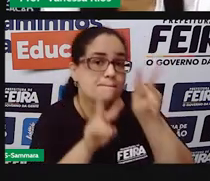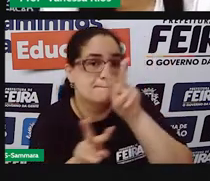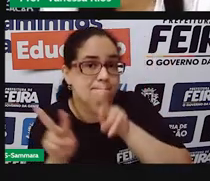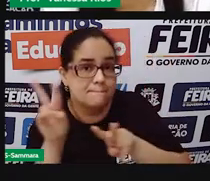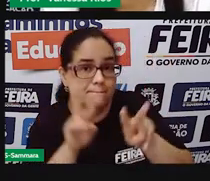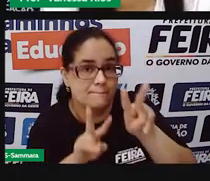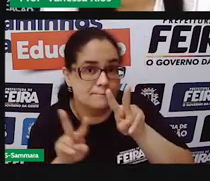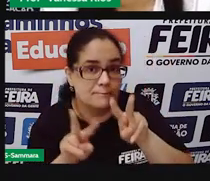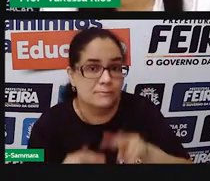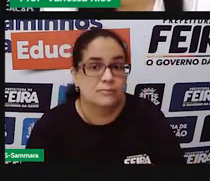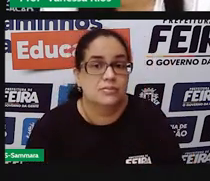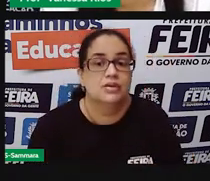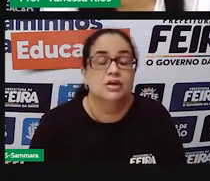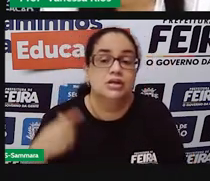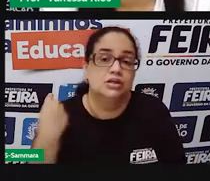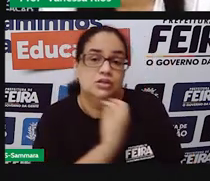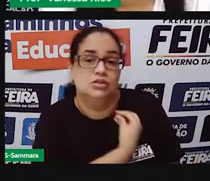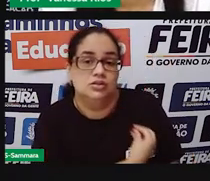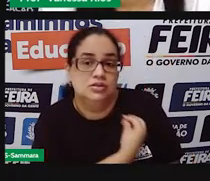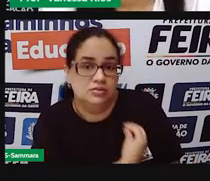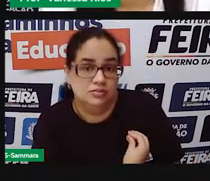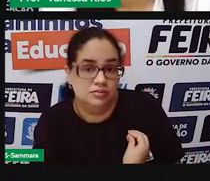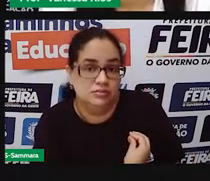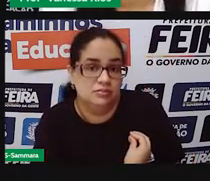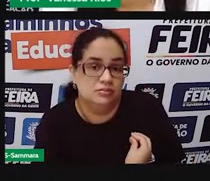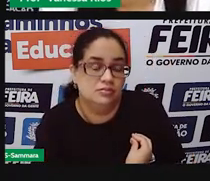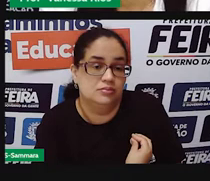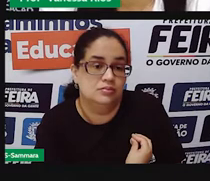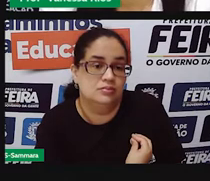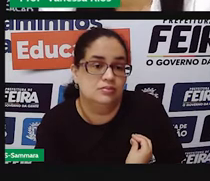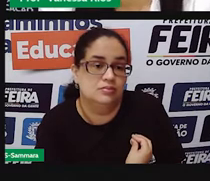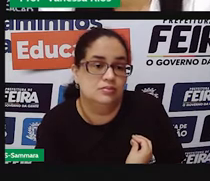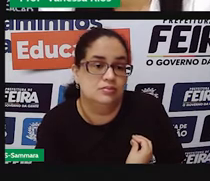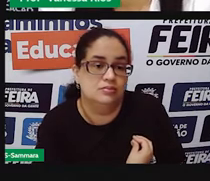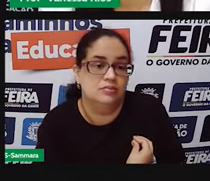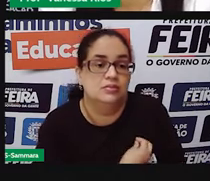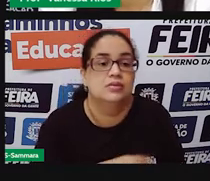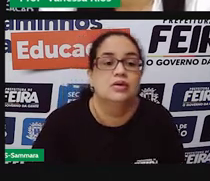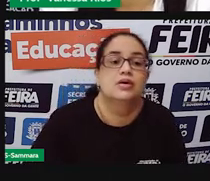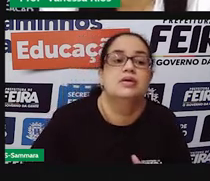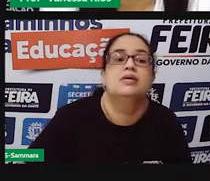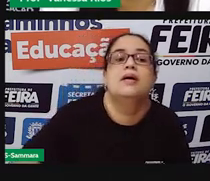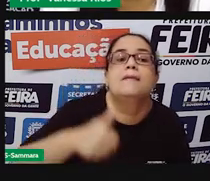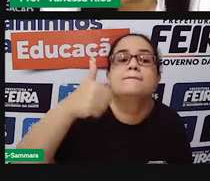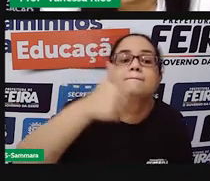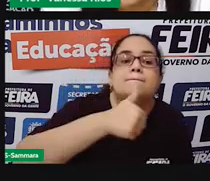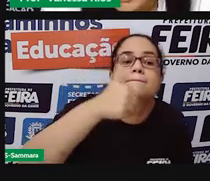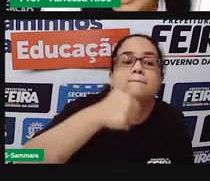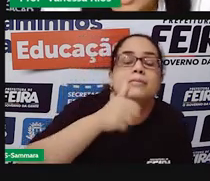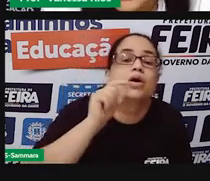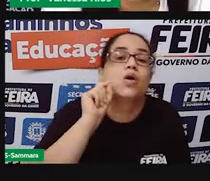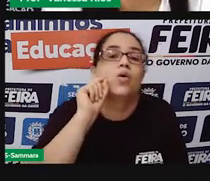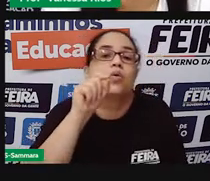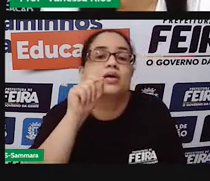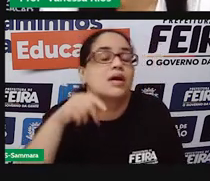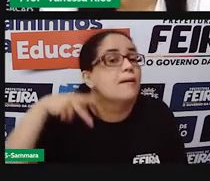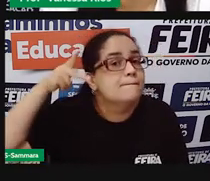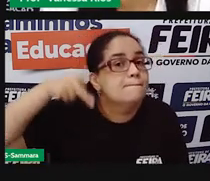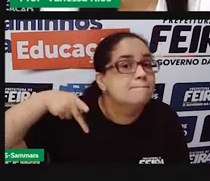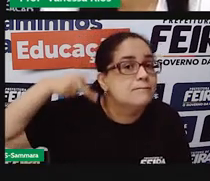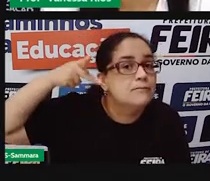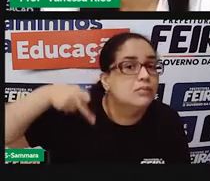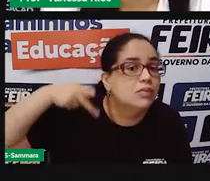presentes na nossa vida até hoje. E aí ele foi, inclusive, um dos primeiros a trazer definições sobre política.